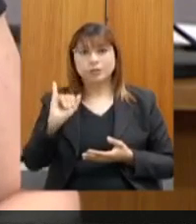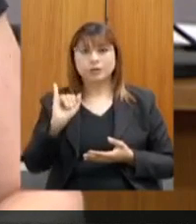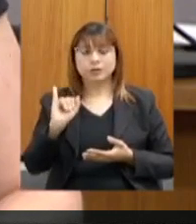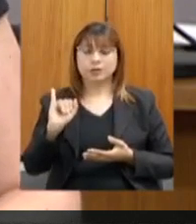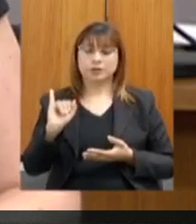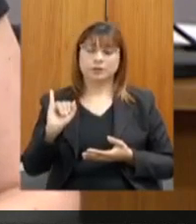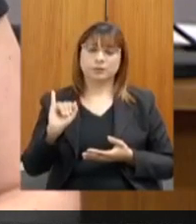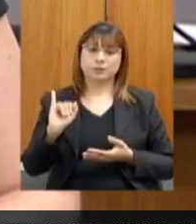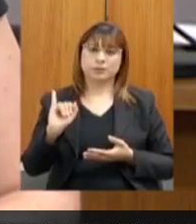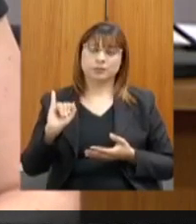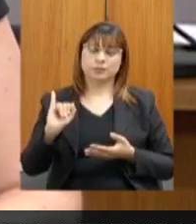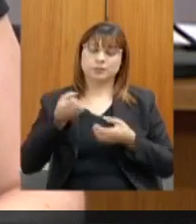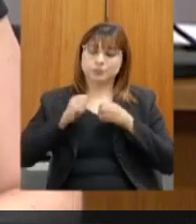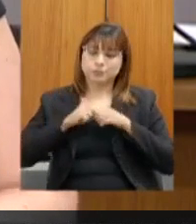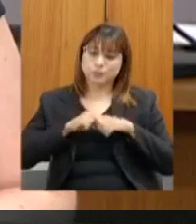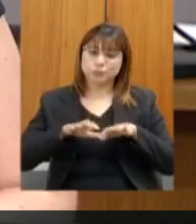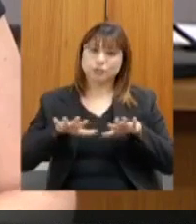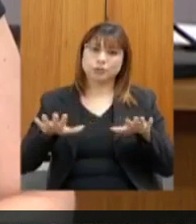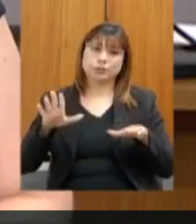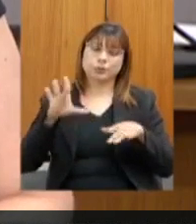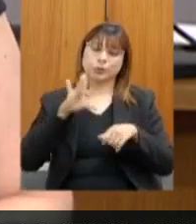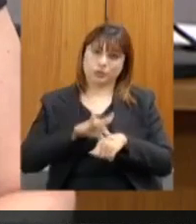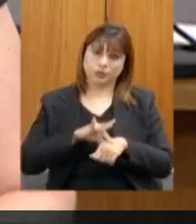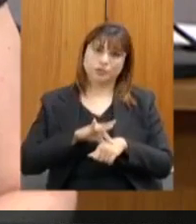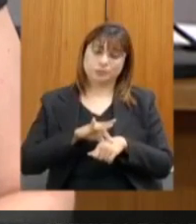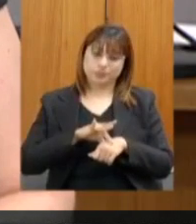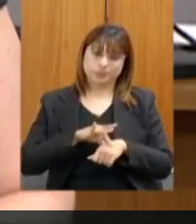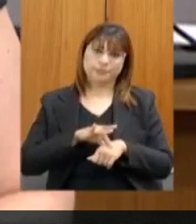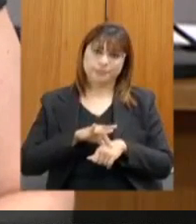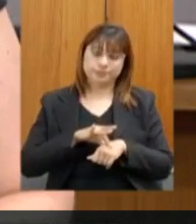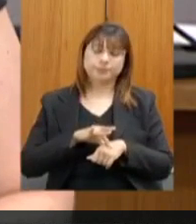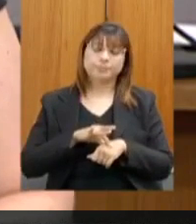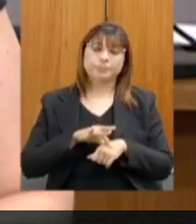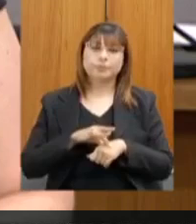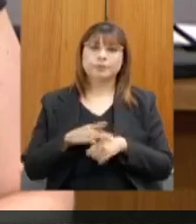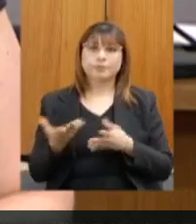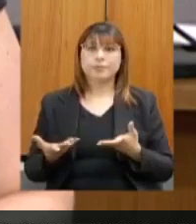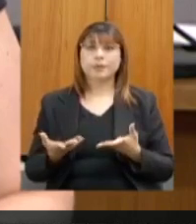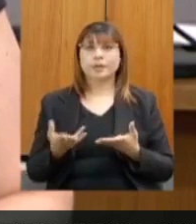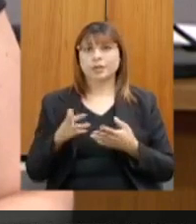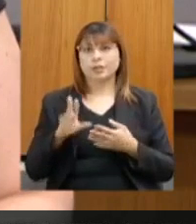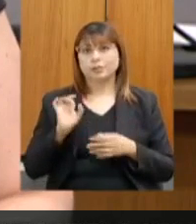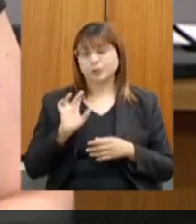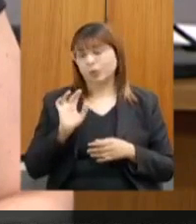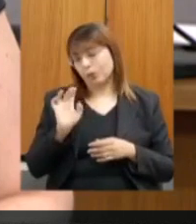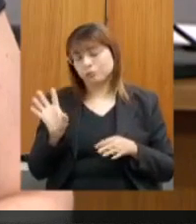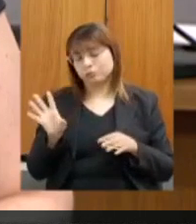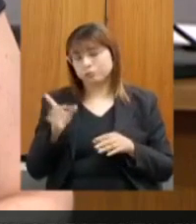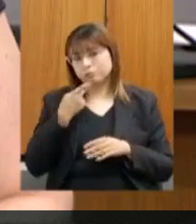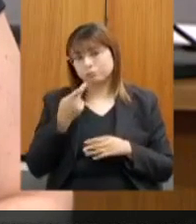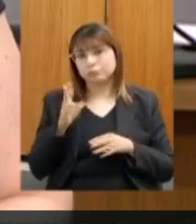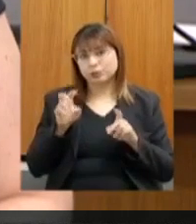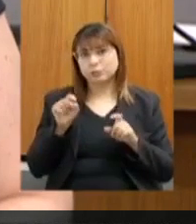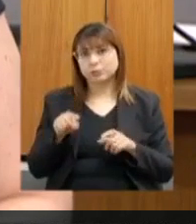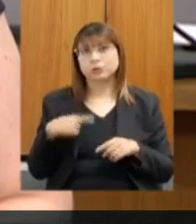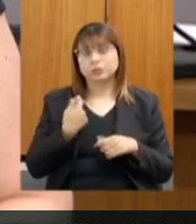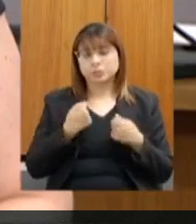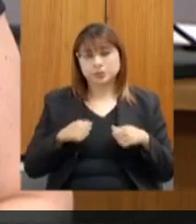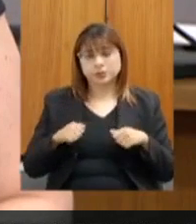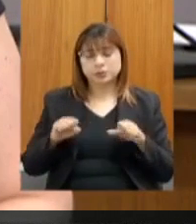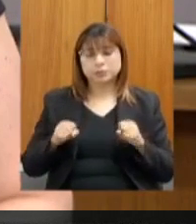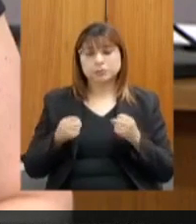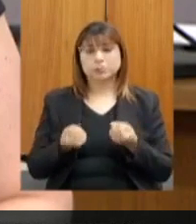propício para que as pessoas contraiam doenças, então, só para corroborar esse ponto, acho que é fundamental a gente sempre defender essa